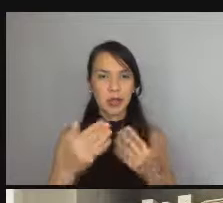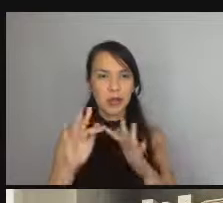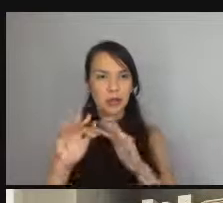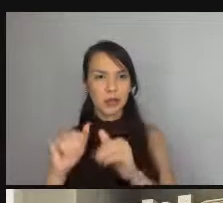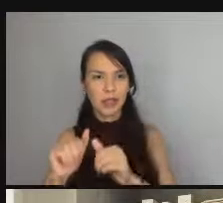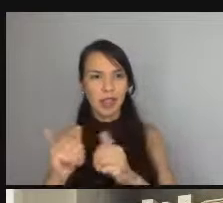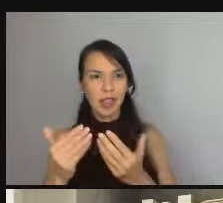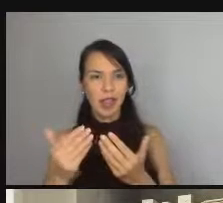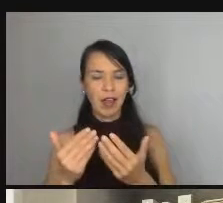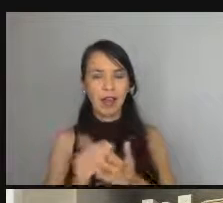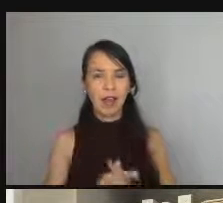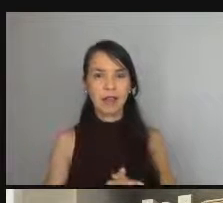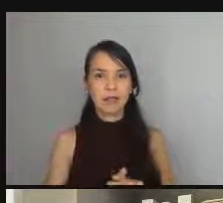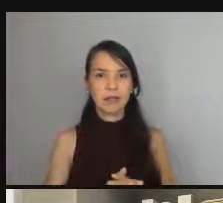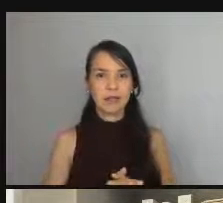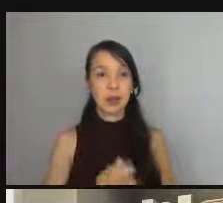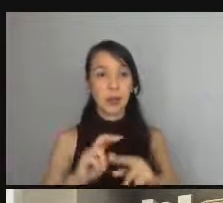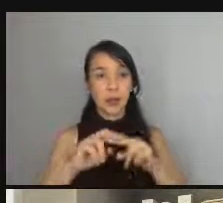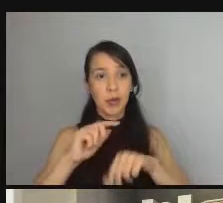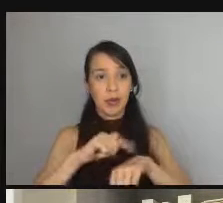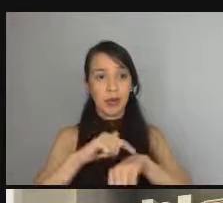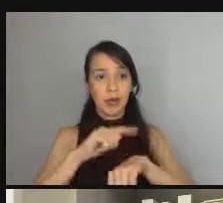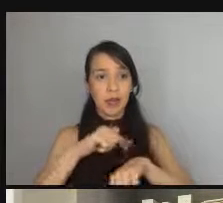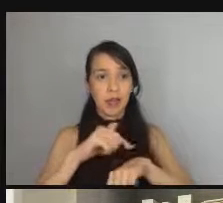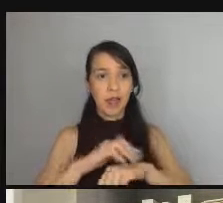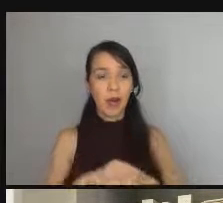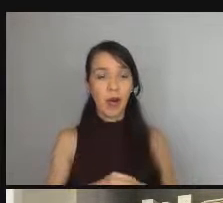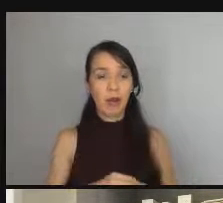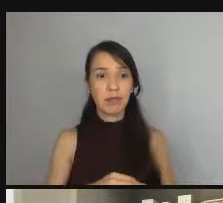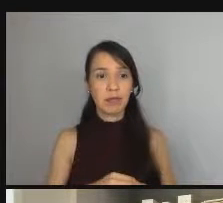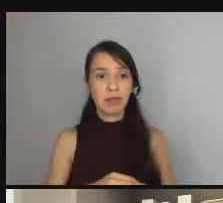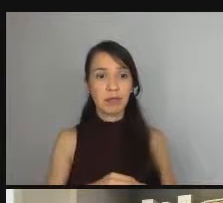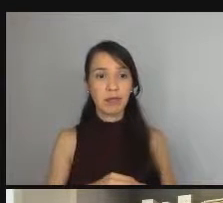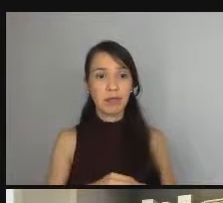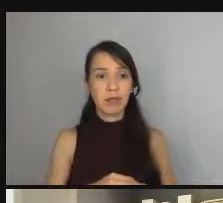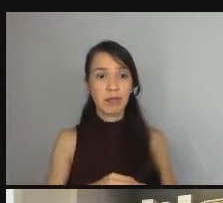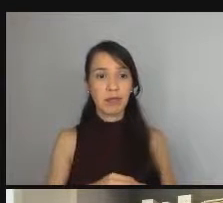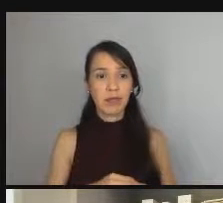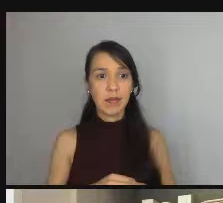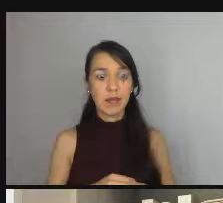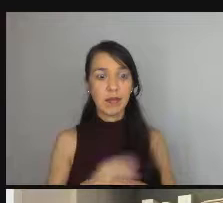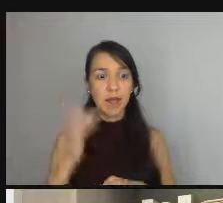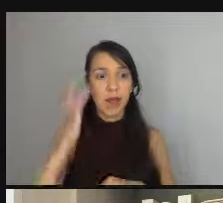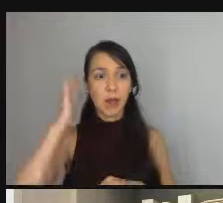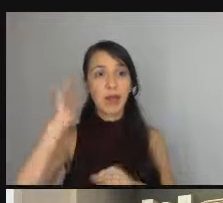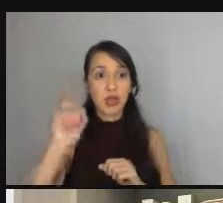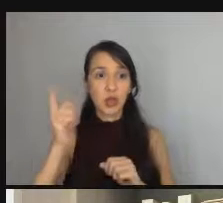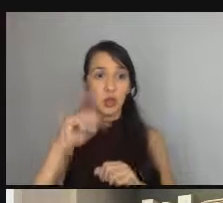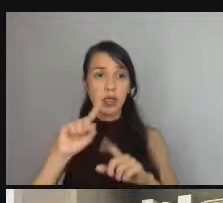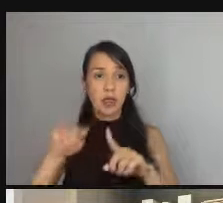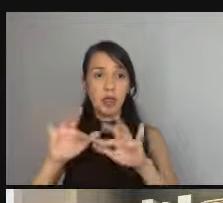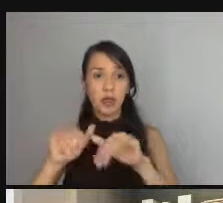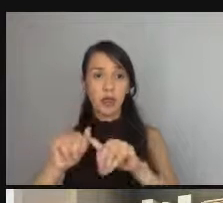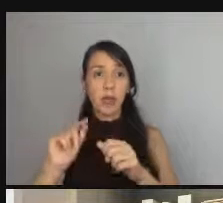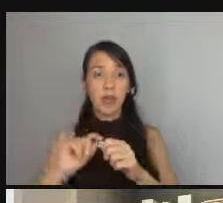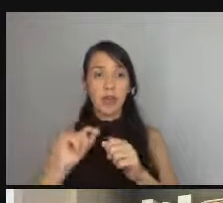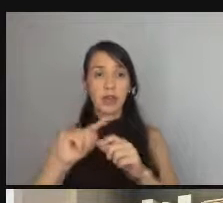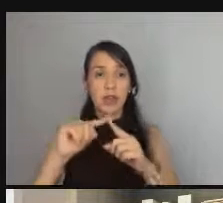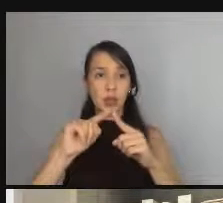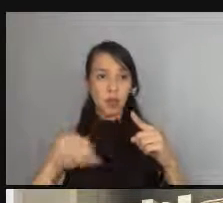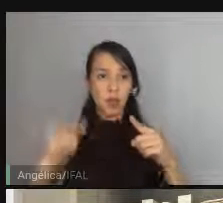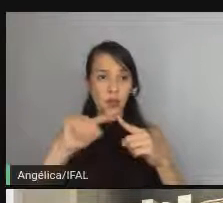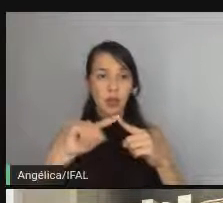agora por causa da hora eu acho que dá pra ir dá pra ir pro final porque a gente acabou de fazer um ciclo